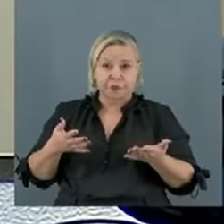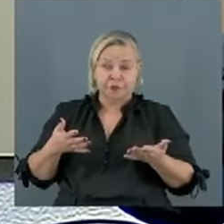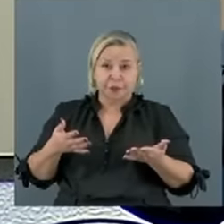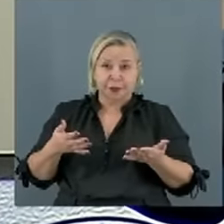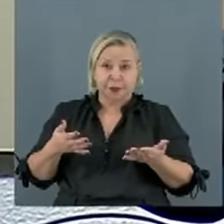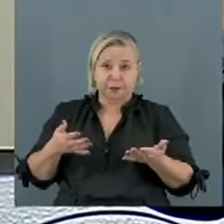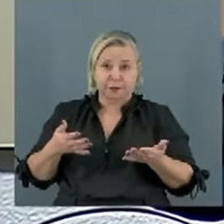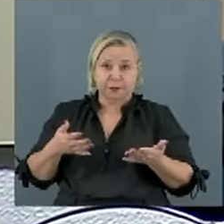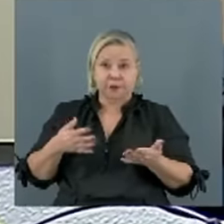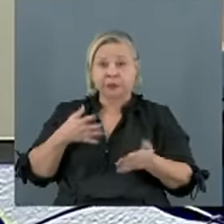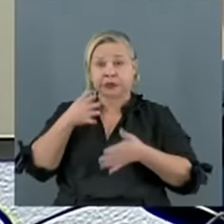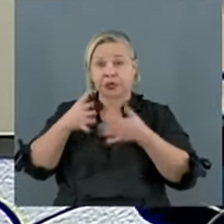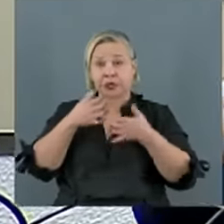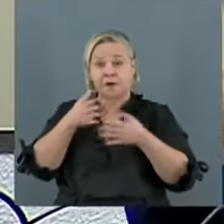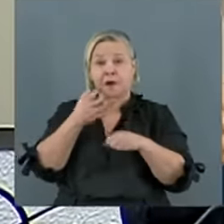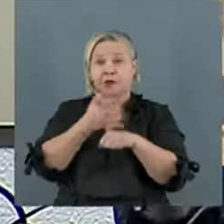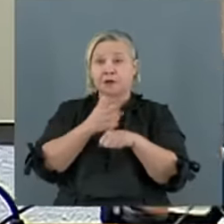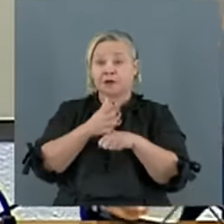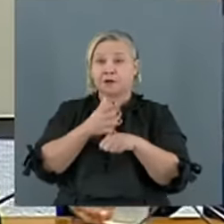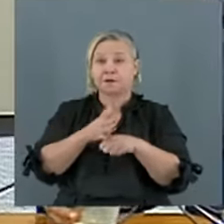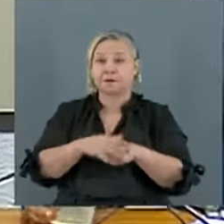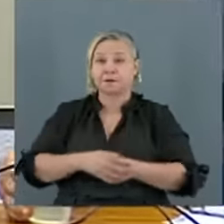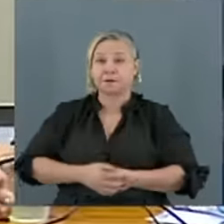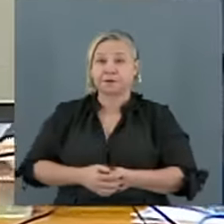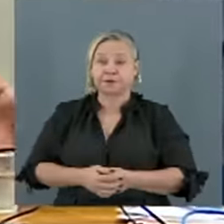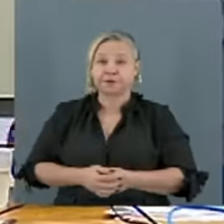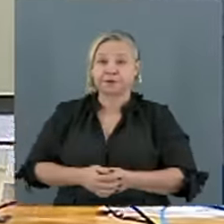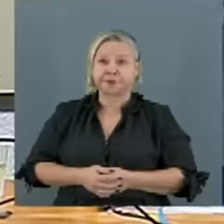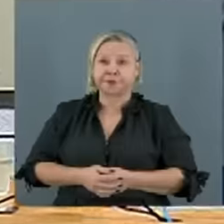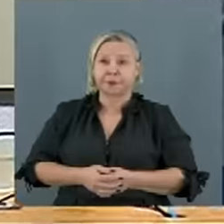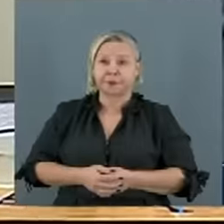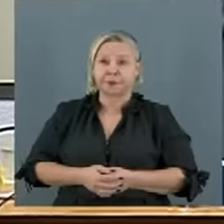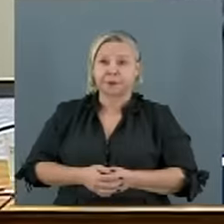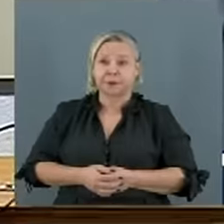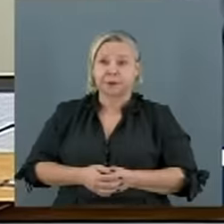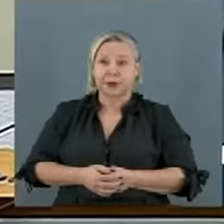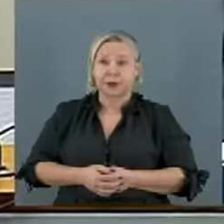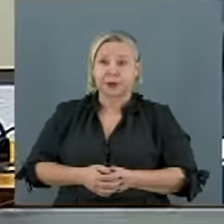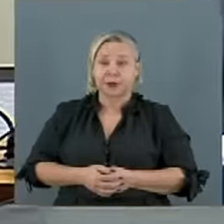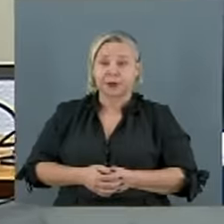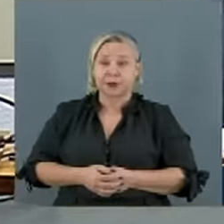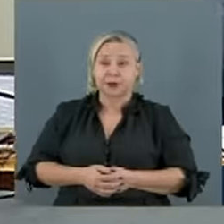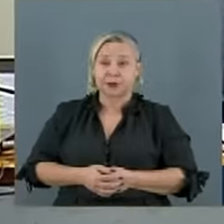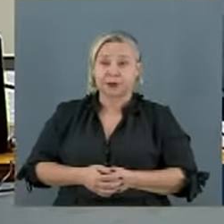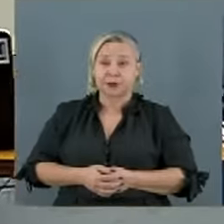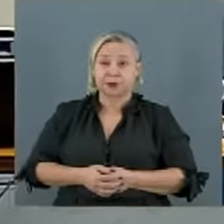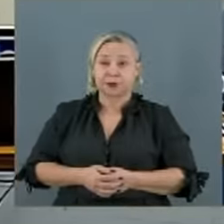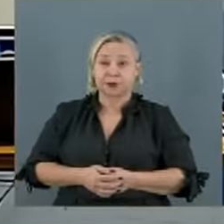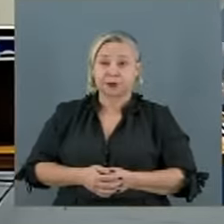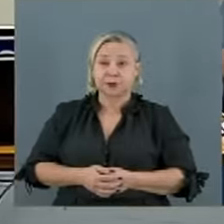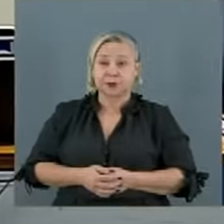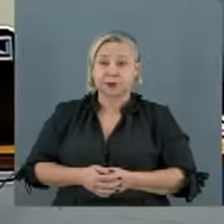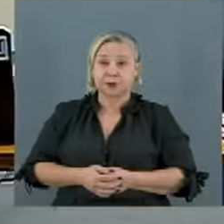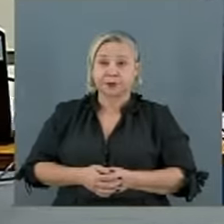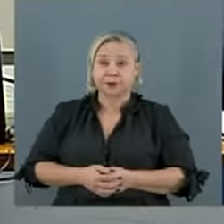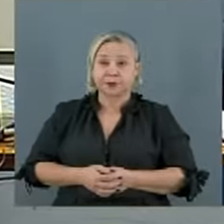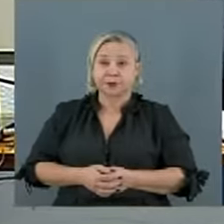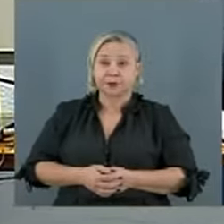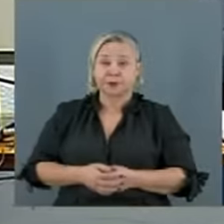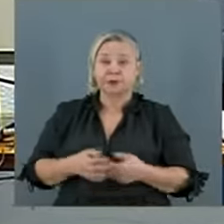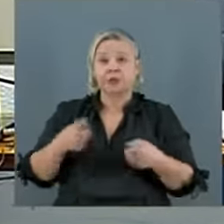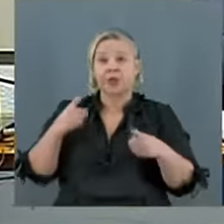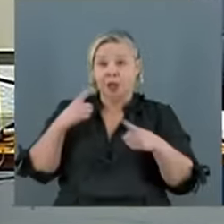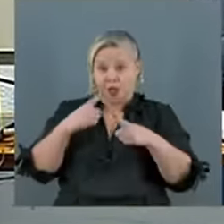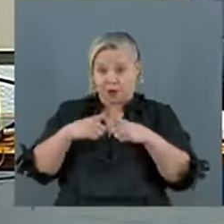Flávio. O ministro estava a palavra. O ministro estava a Mas é para ajudá-lo no raciocínio. Ele está levando para lado que não é a verdade. É